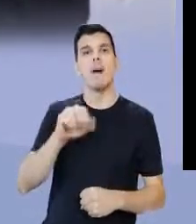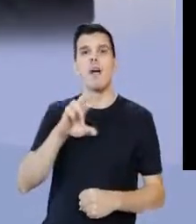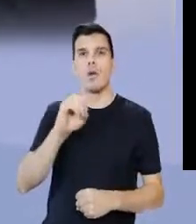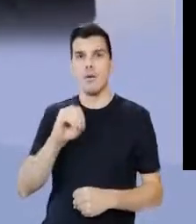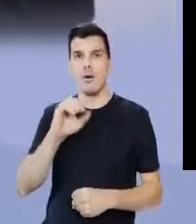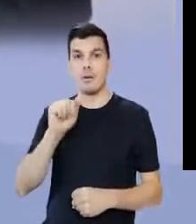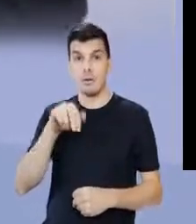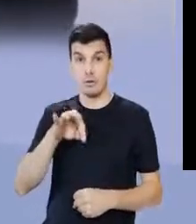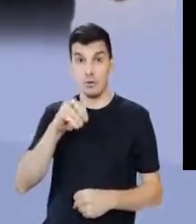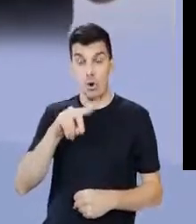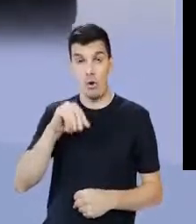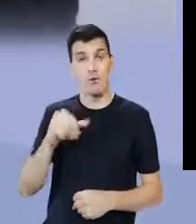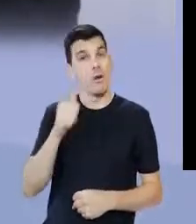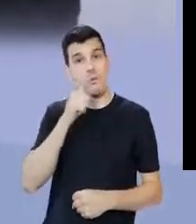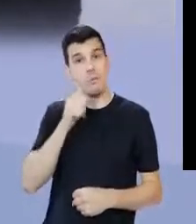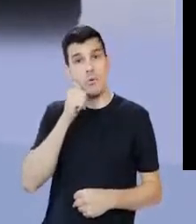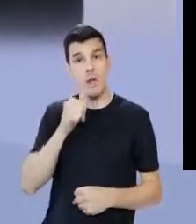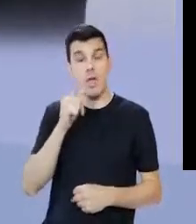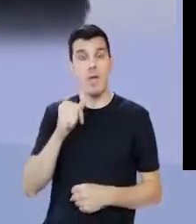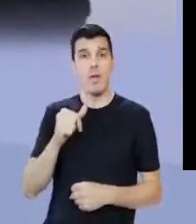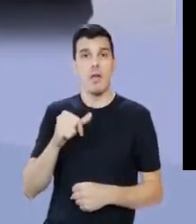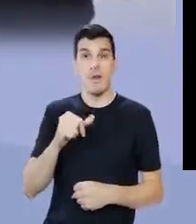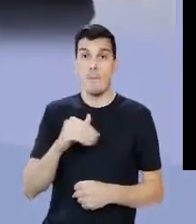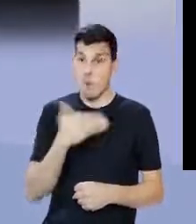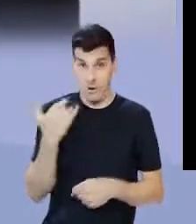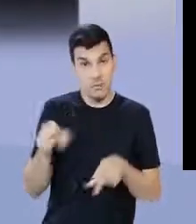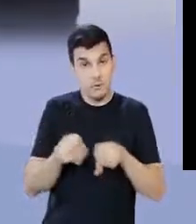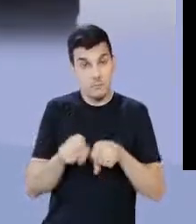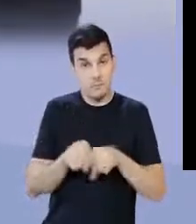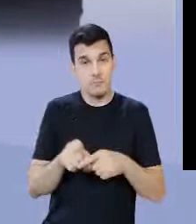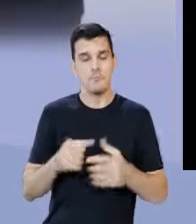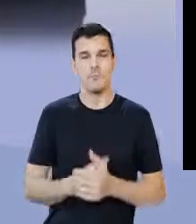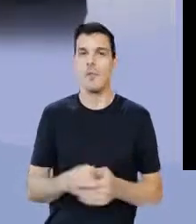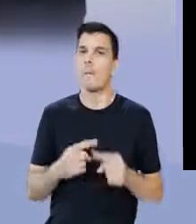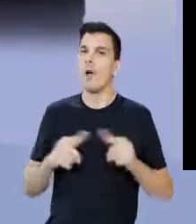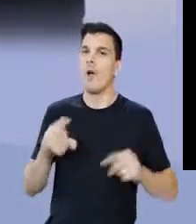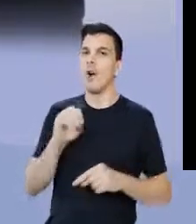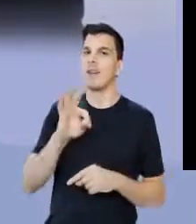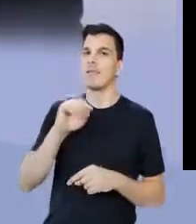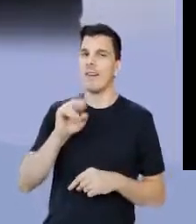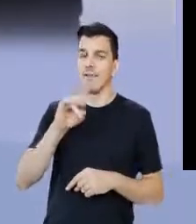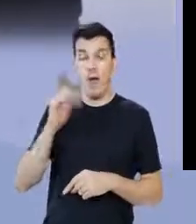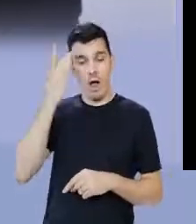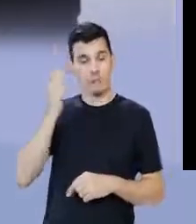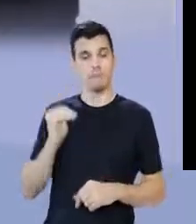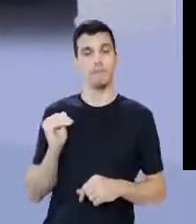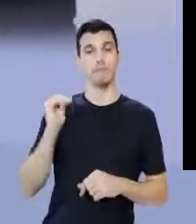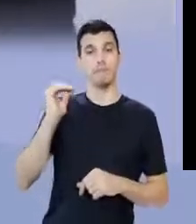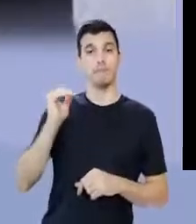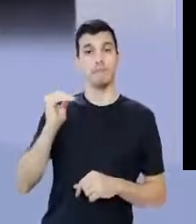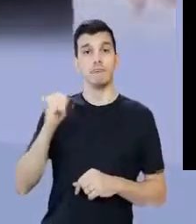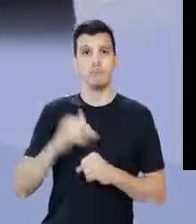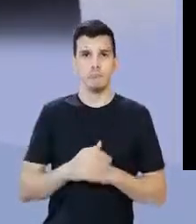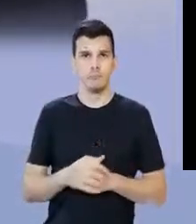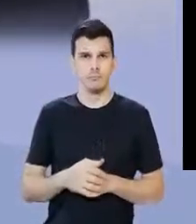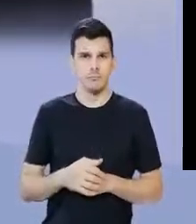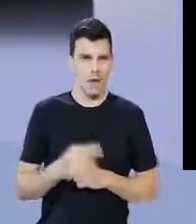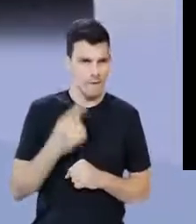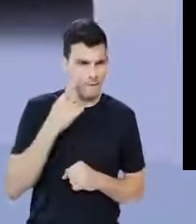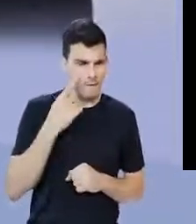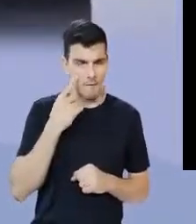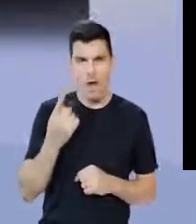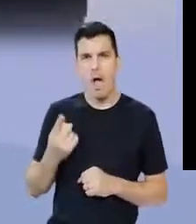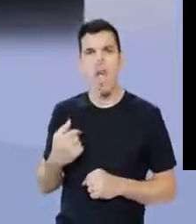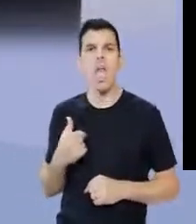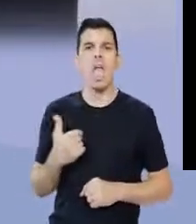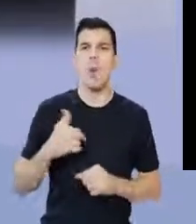próprio Marcontono, Cleóporta acaba se matando, segundo a história, e é claro que Otávio se acha maioral, volta para a sede